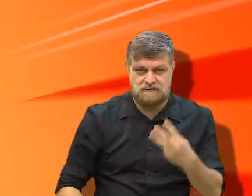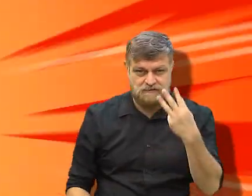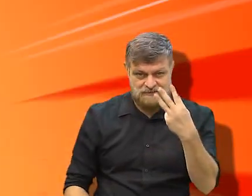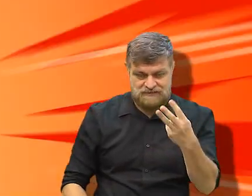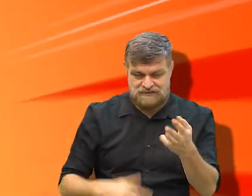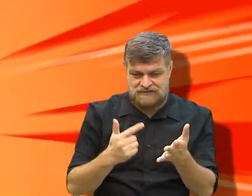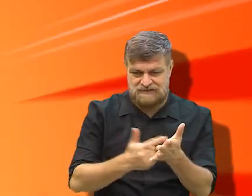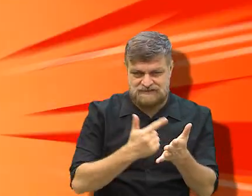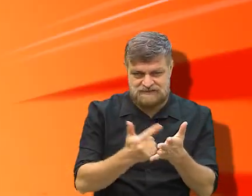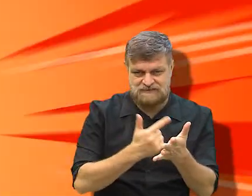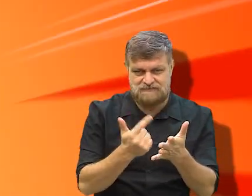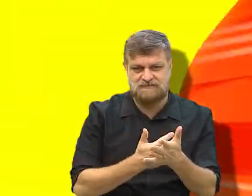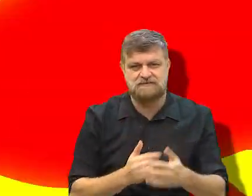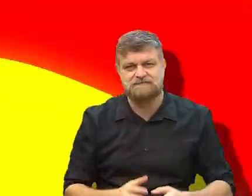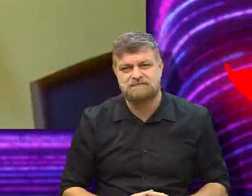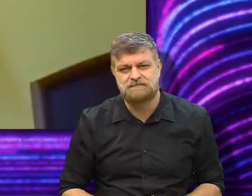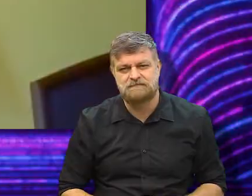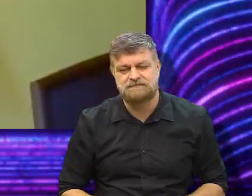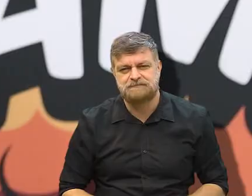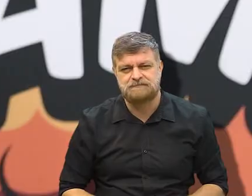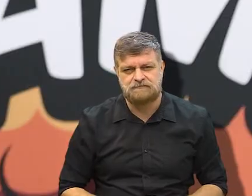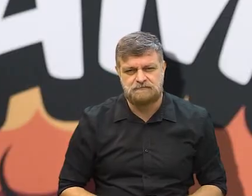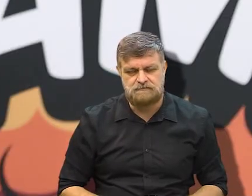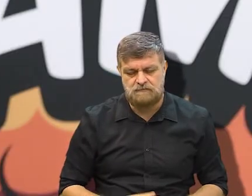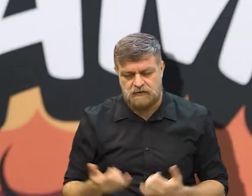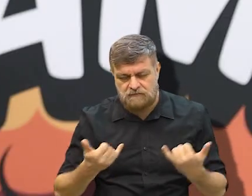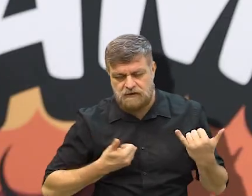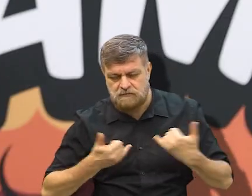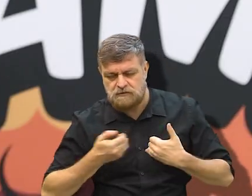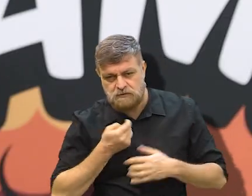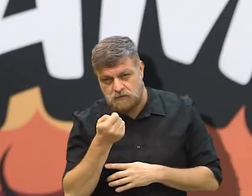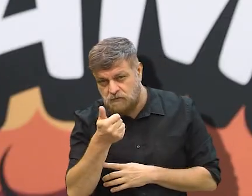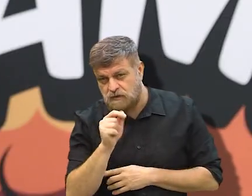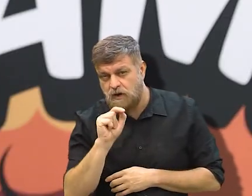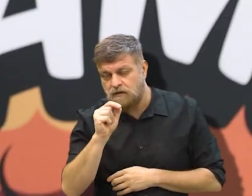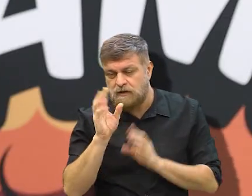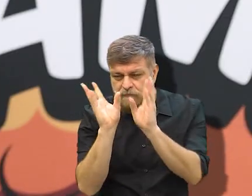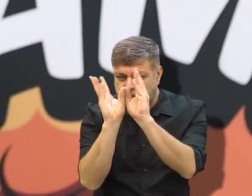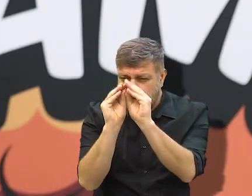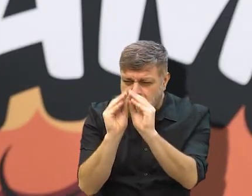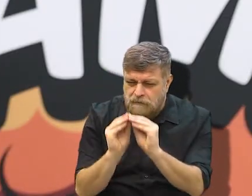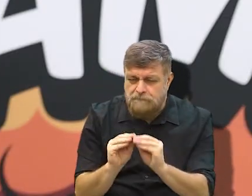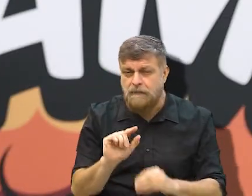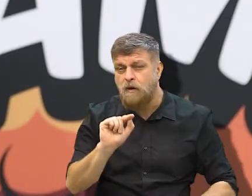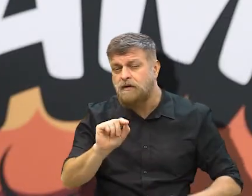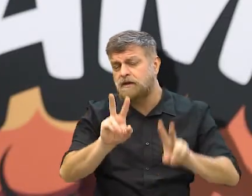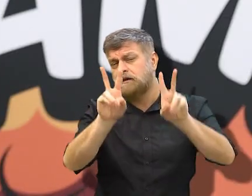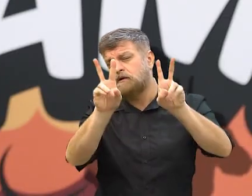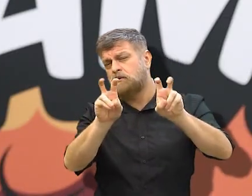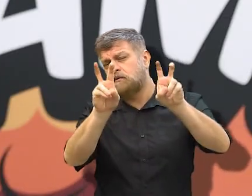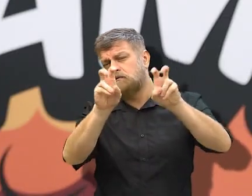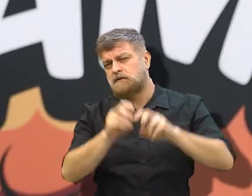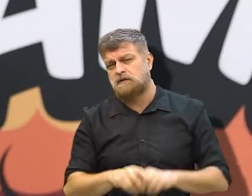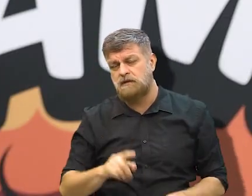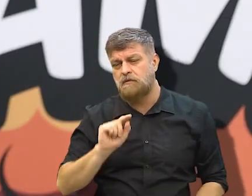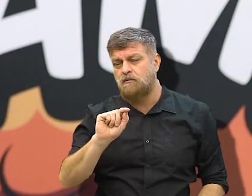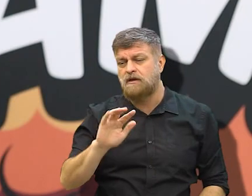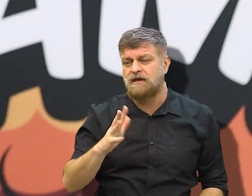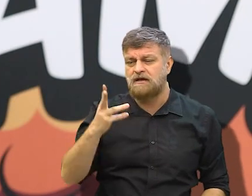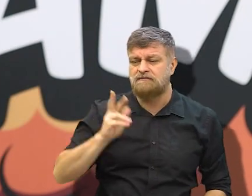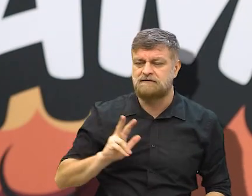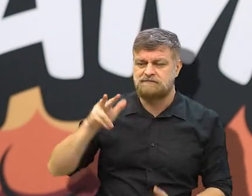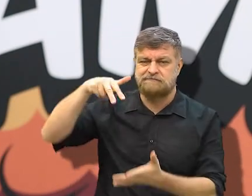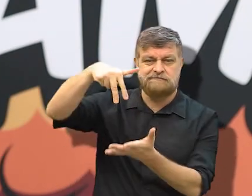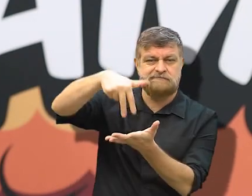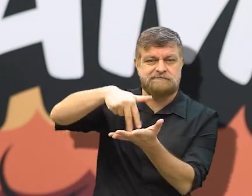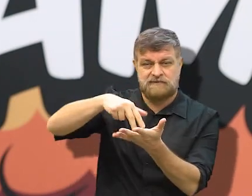mas é uma série de livros que é uma ficção com tudo. E aí, então, conta um pouquinho para a gente da sinopse, né? Do que que se trata? Qual que é a